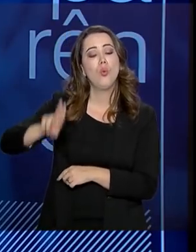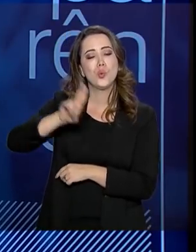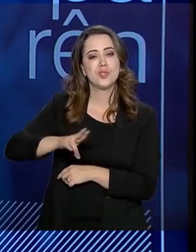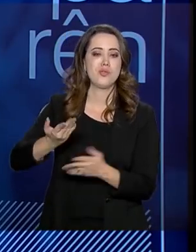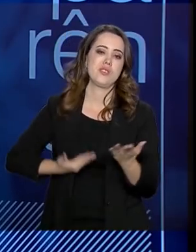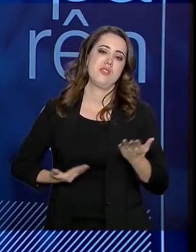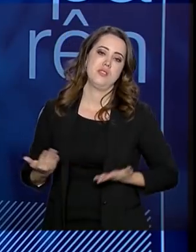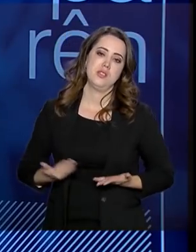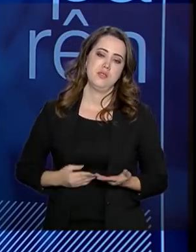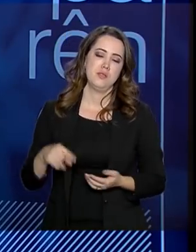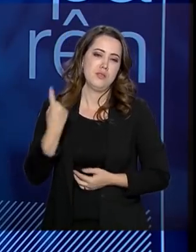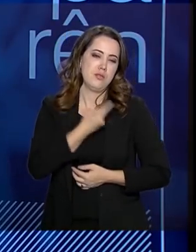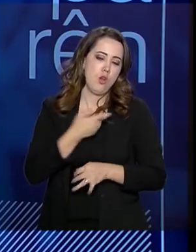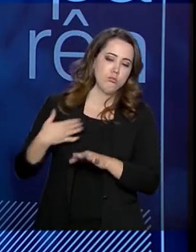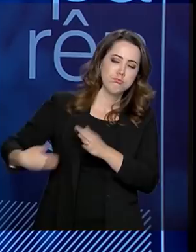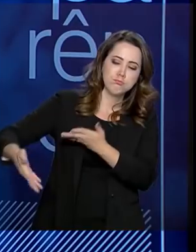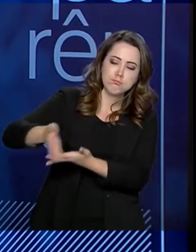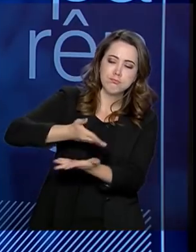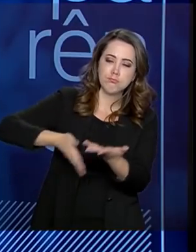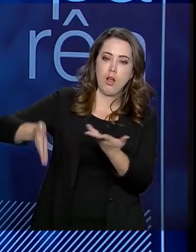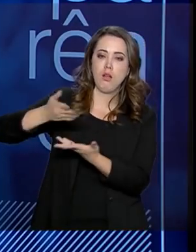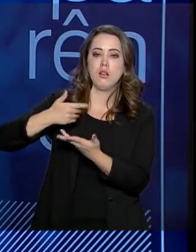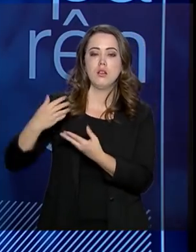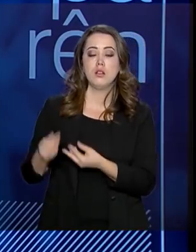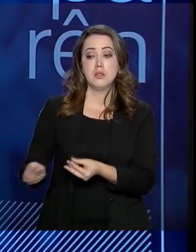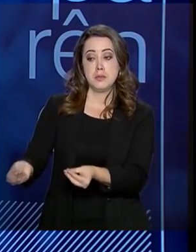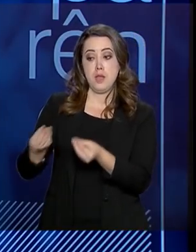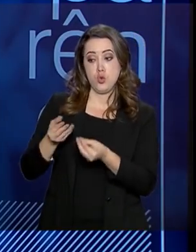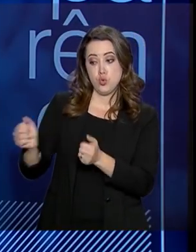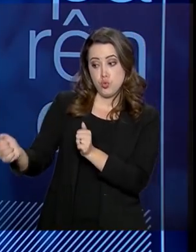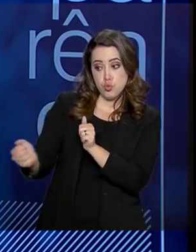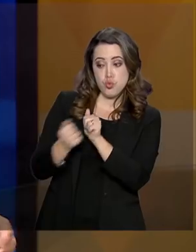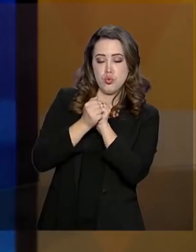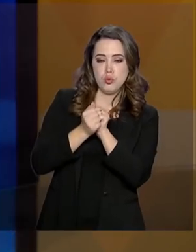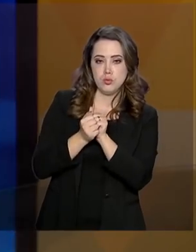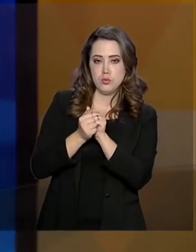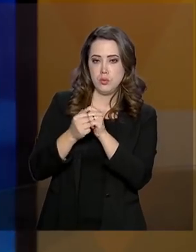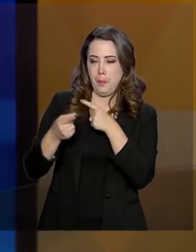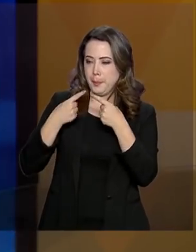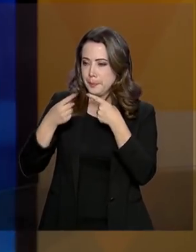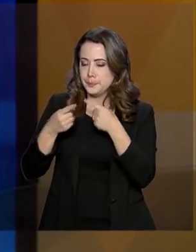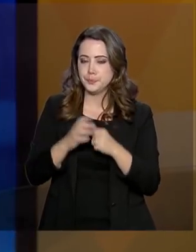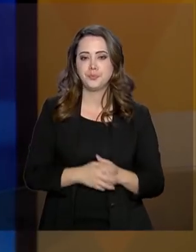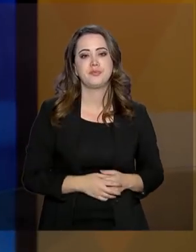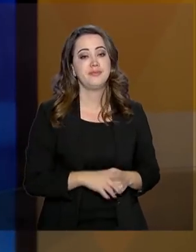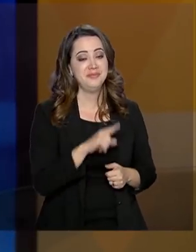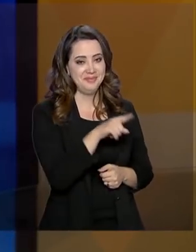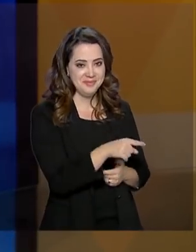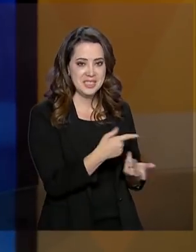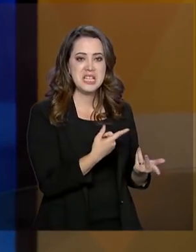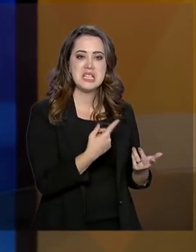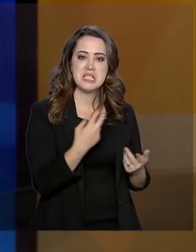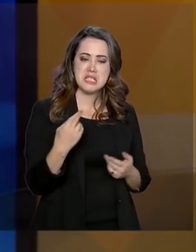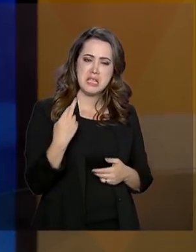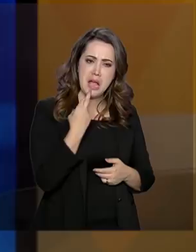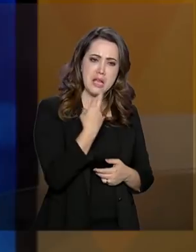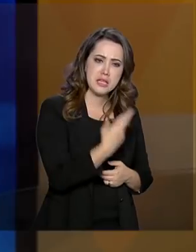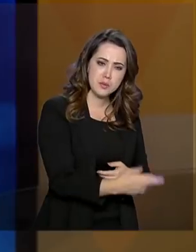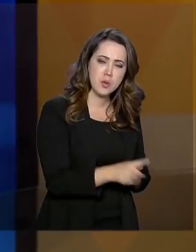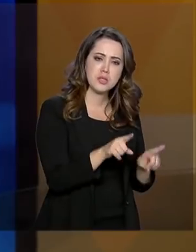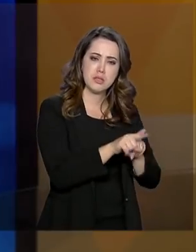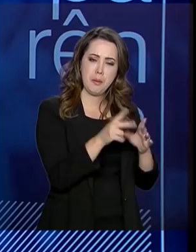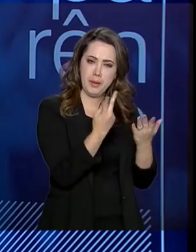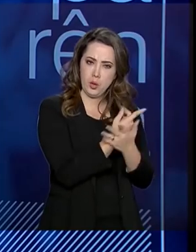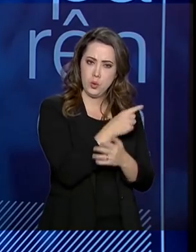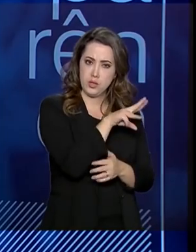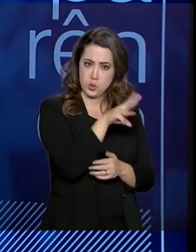isso que a gente está tão envolvido e trazendo esse cidadão para a discussão. Esse feedback, esse retorno da sociedade também vai se dar no Portal Único?